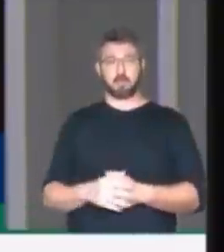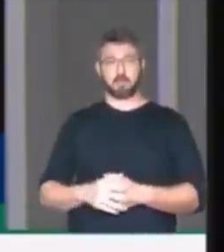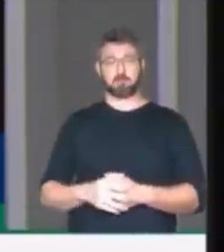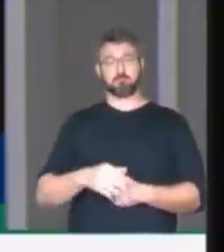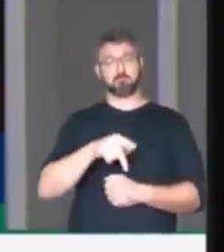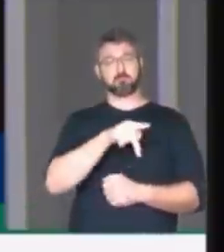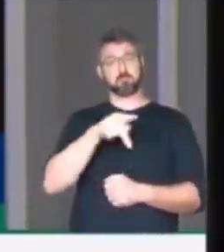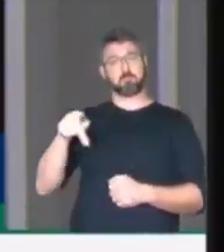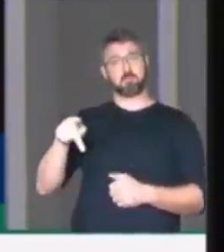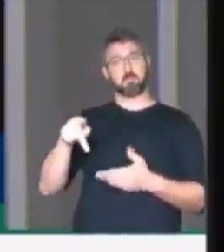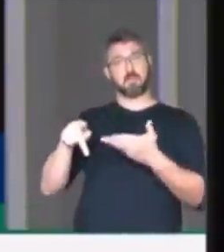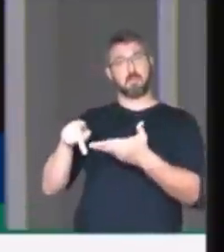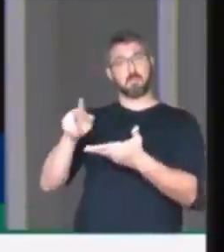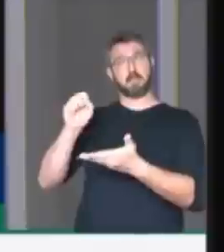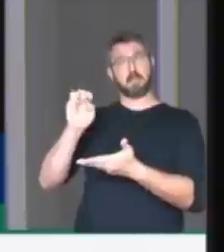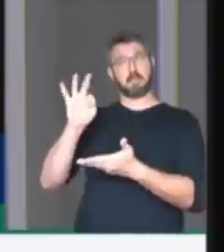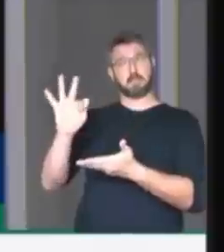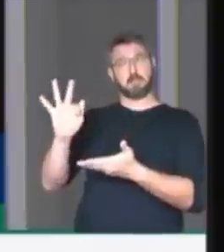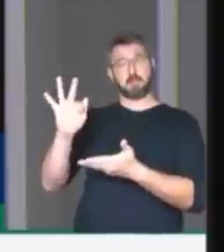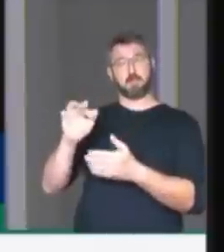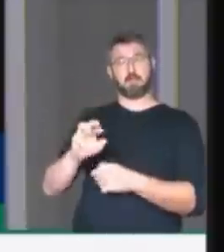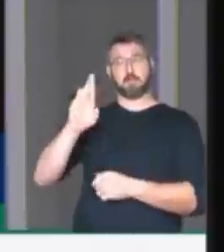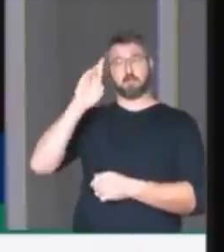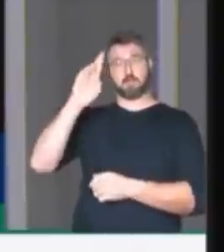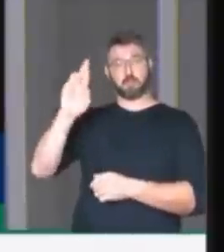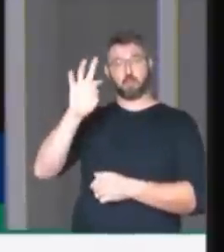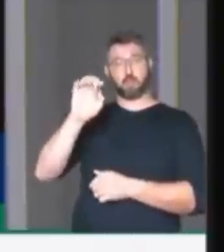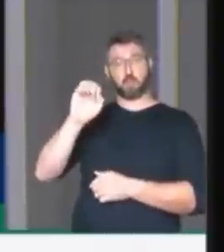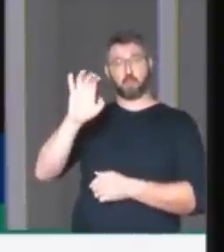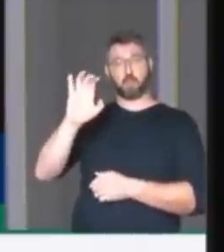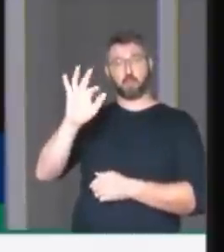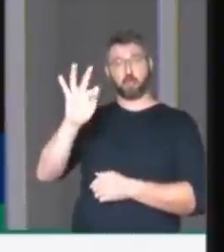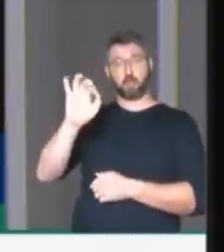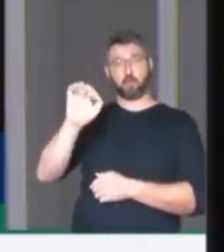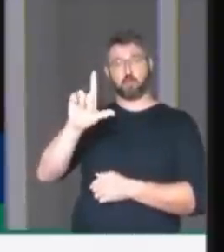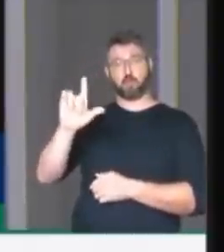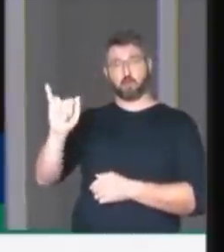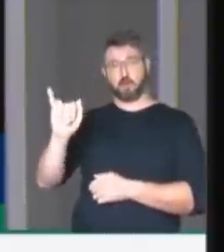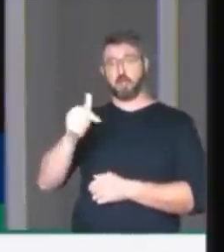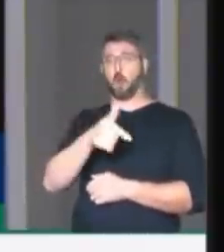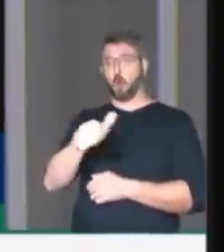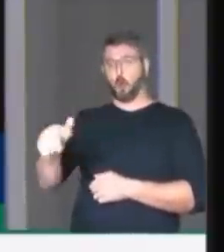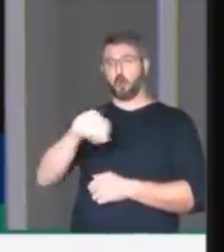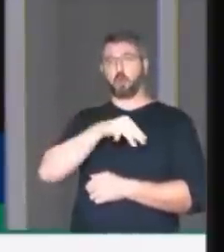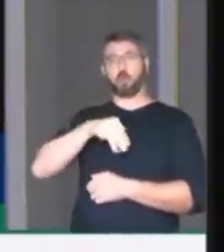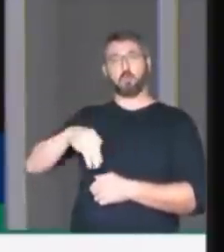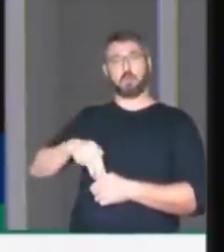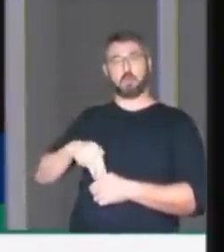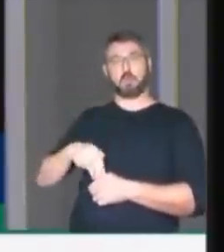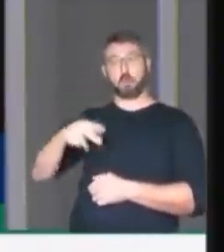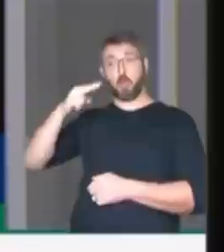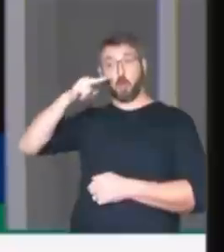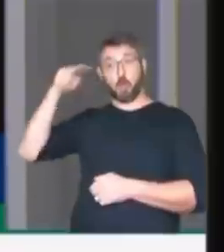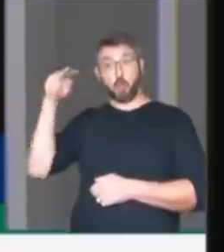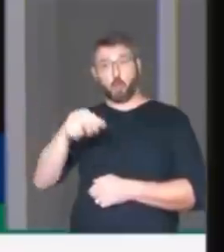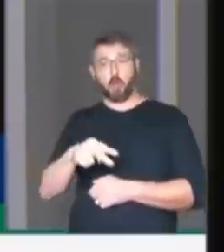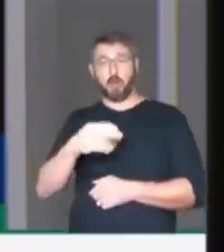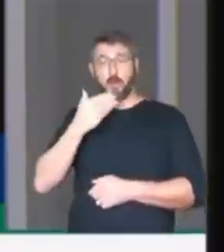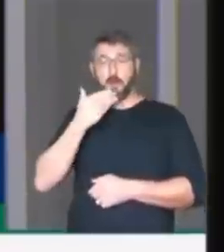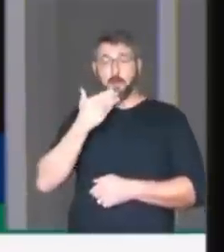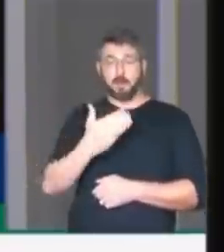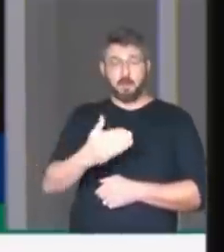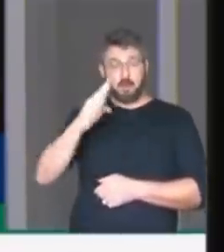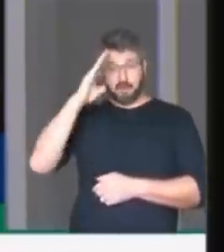Supremo Tribunal Federal, ministro Dias Toffoli e demais ministros, observem a prioridade